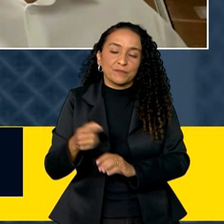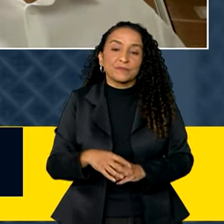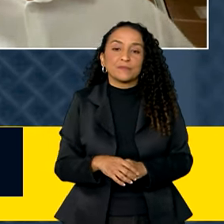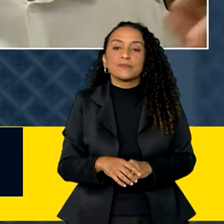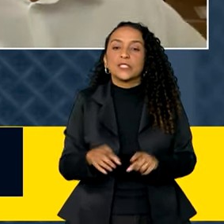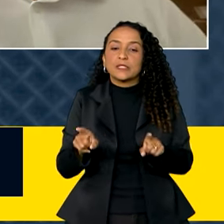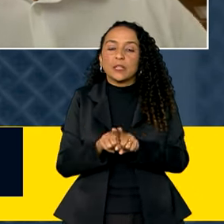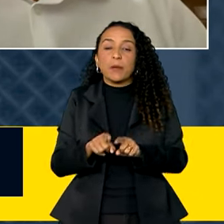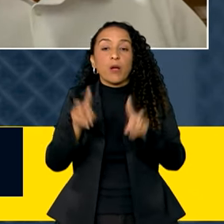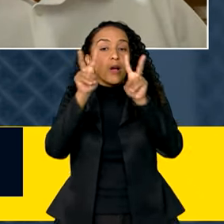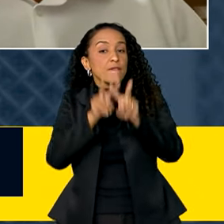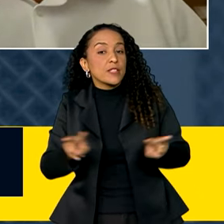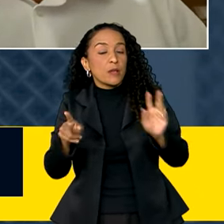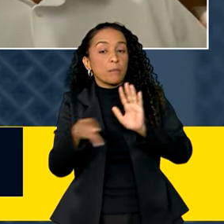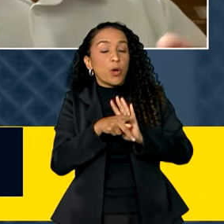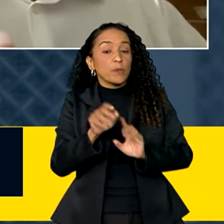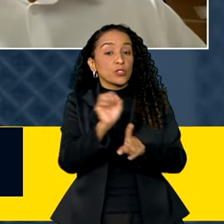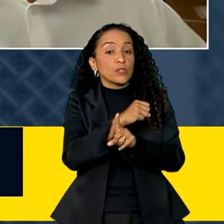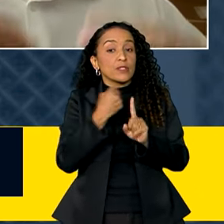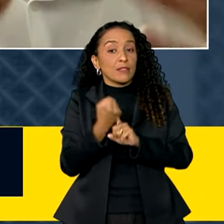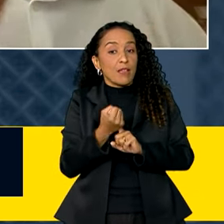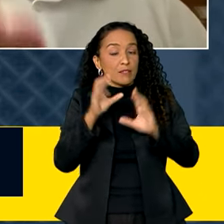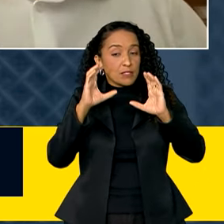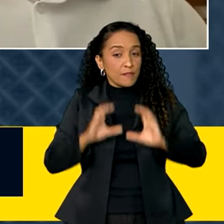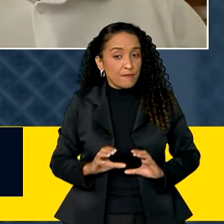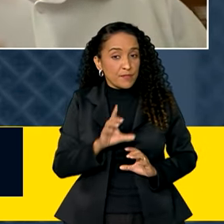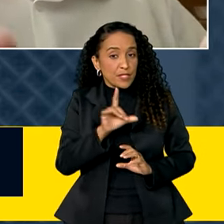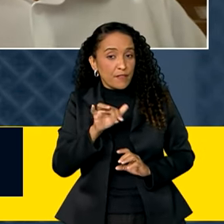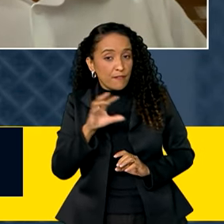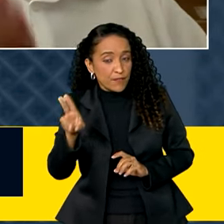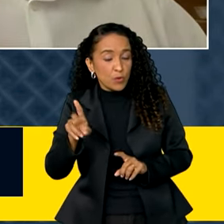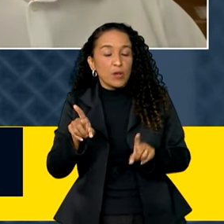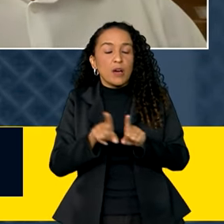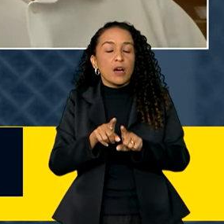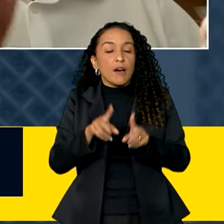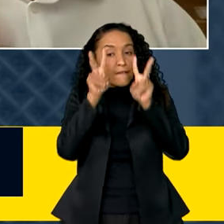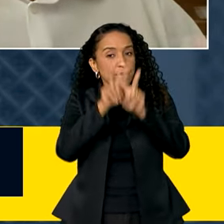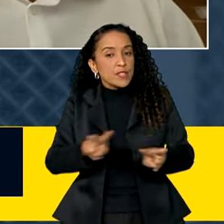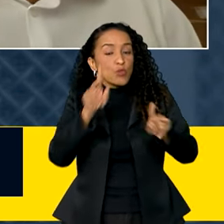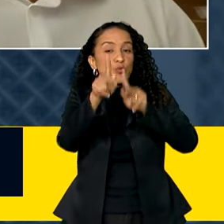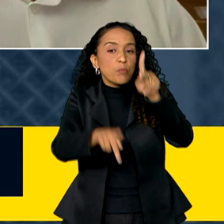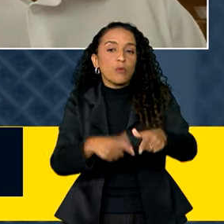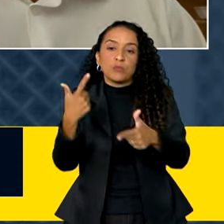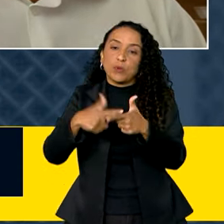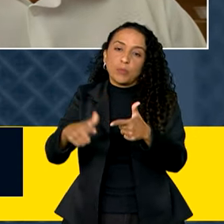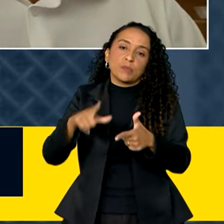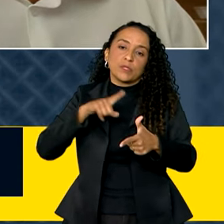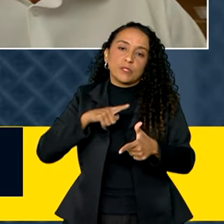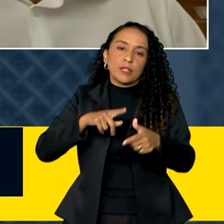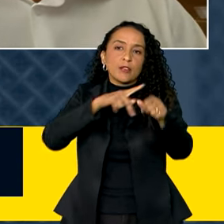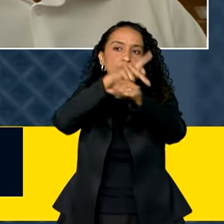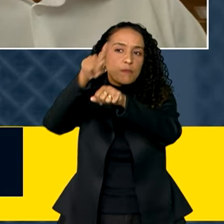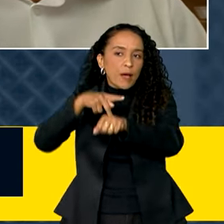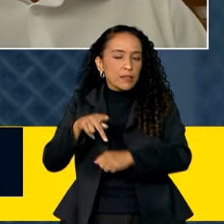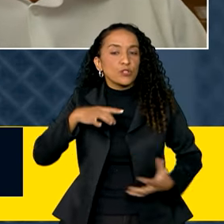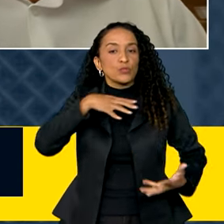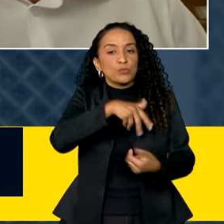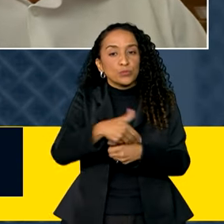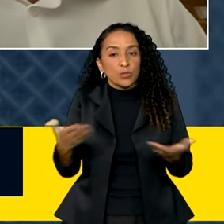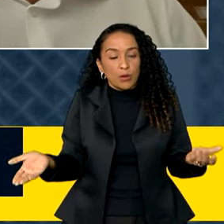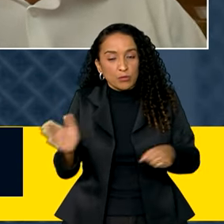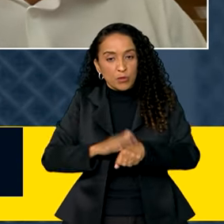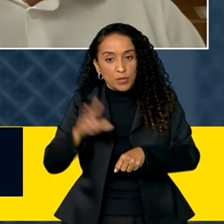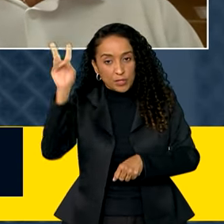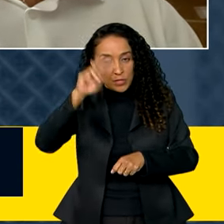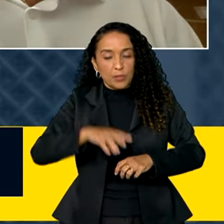com a visão da sociedade civil, com a visão do povo, sobre os problemas que passam os países e o mundo nesse momento